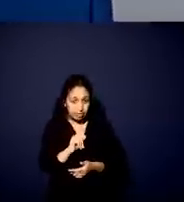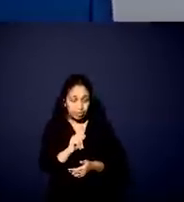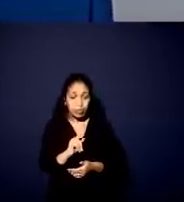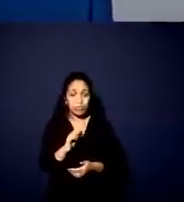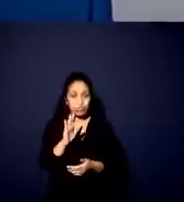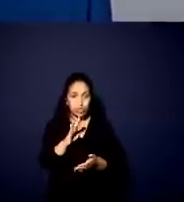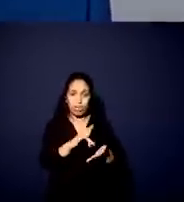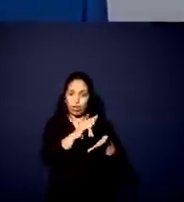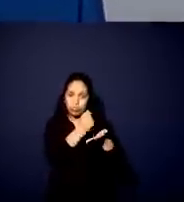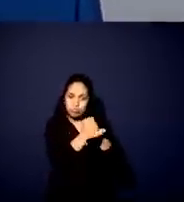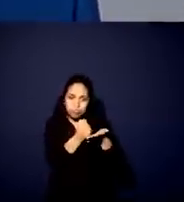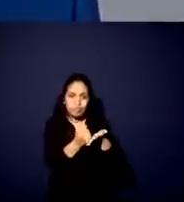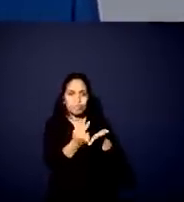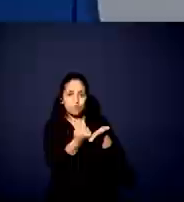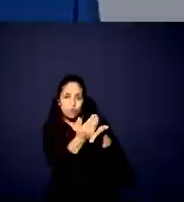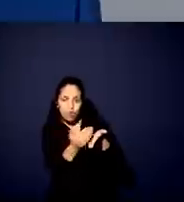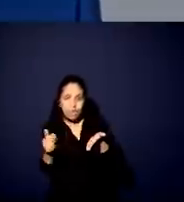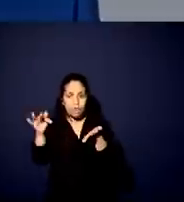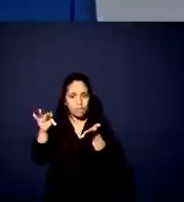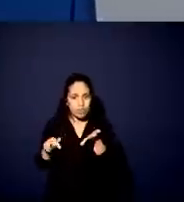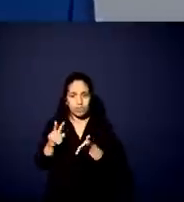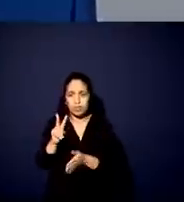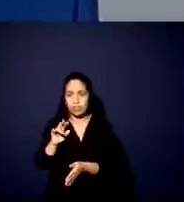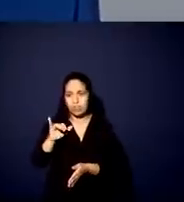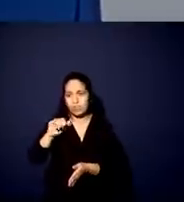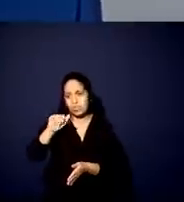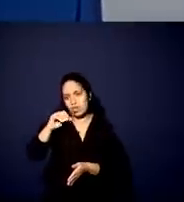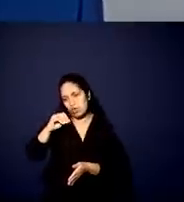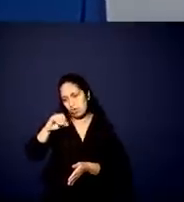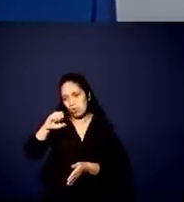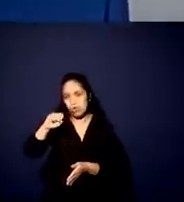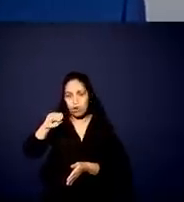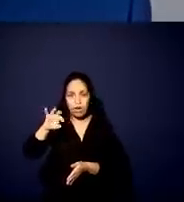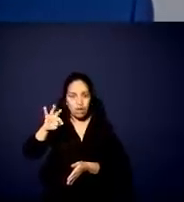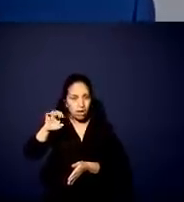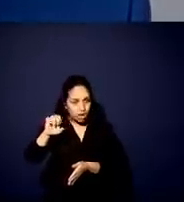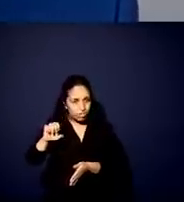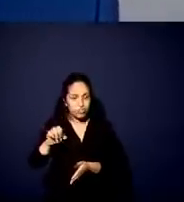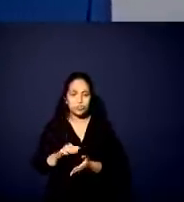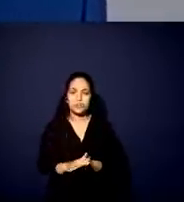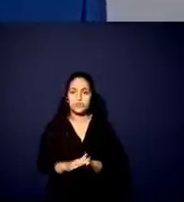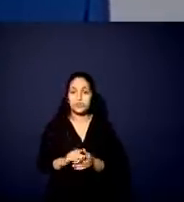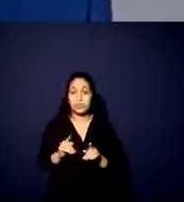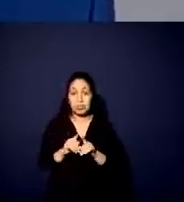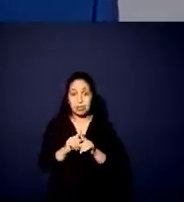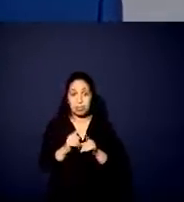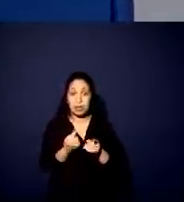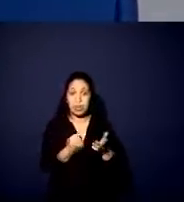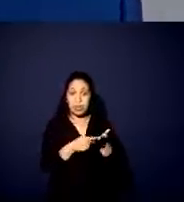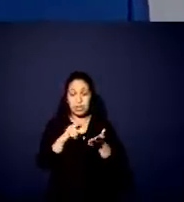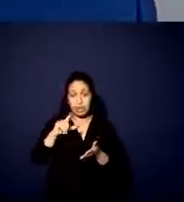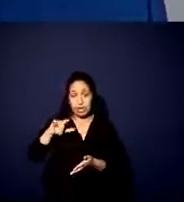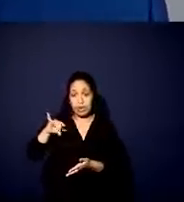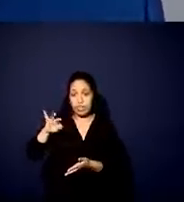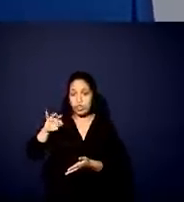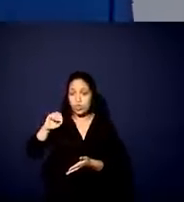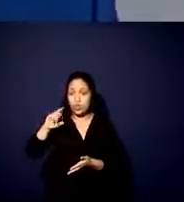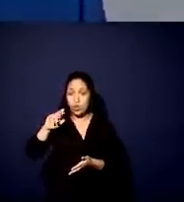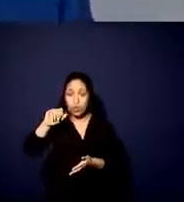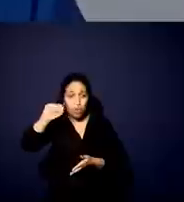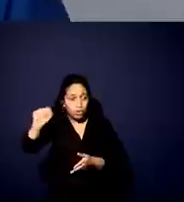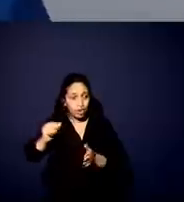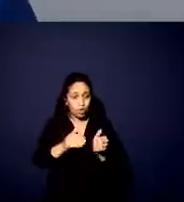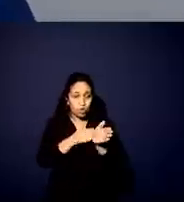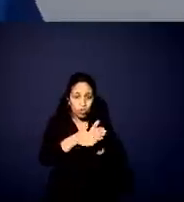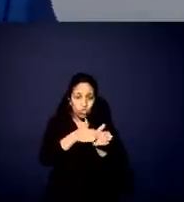com os contratos chegando ao fim, como é o caso da Vioeste, como é o caso da Renovias, nós teremos concessão da Litoral, o trem em intercidades,